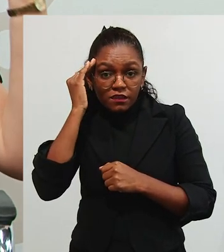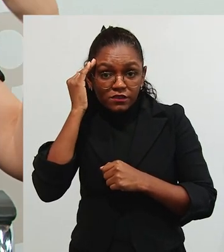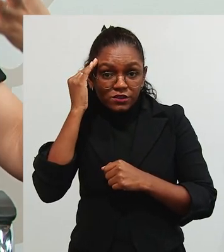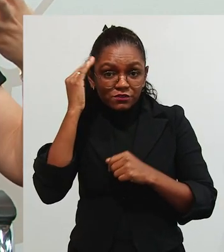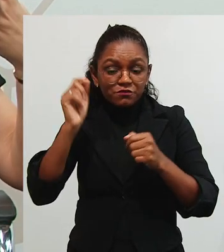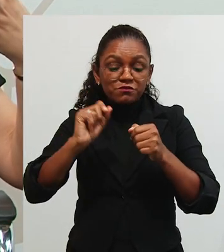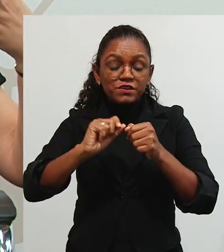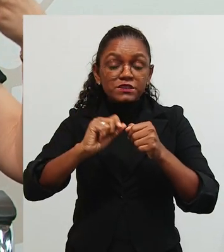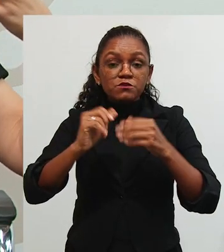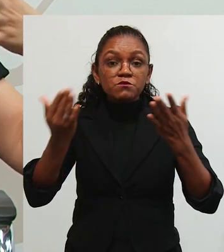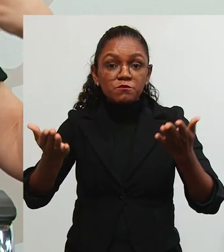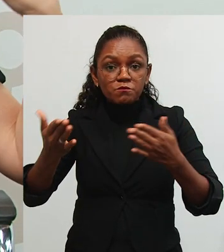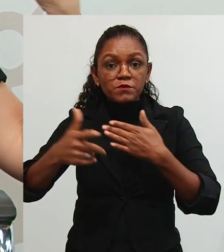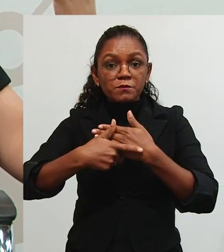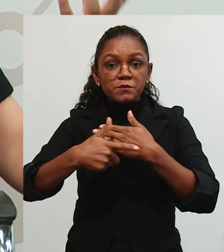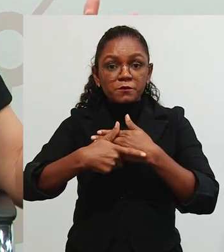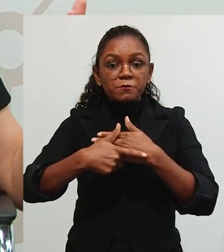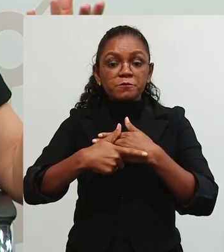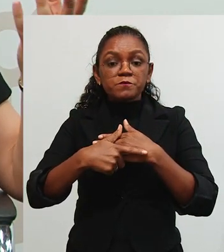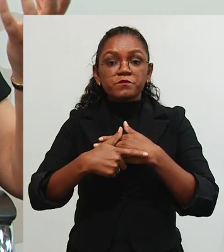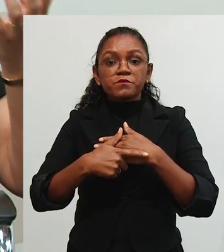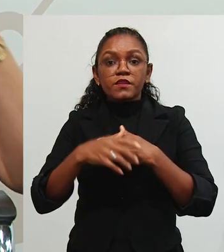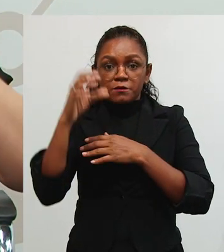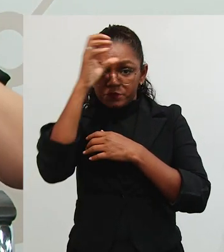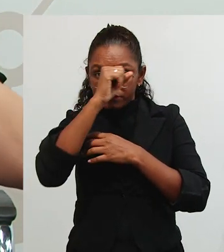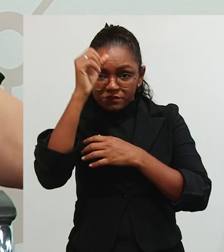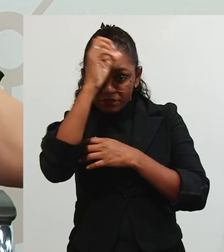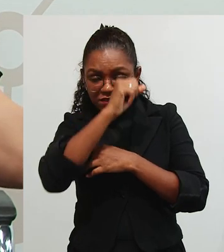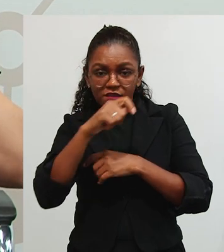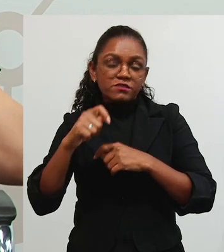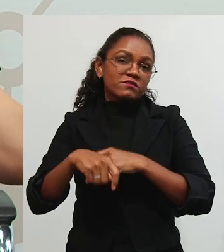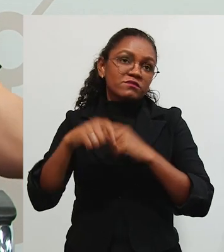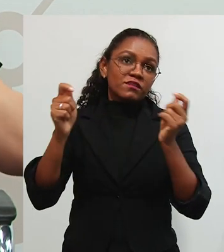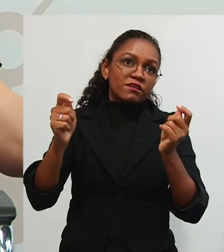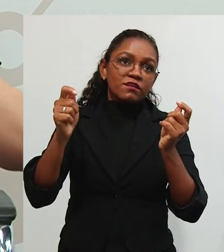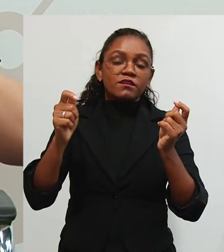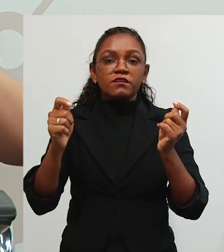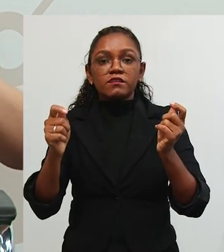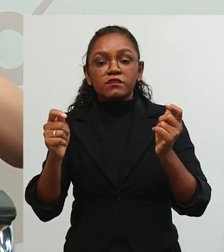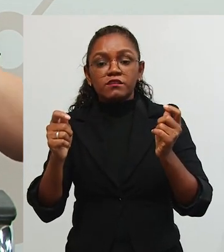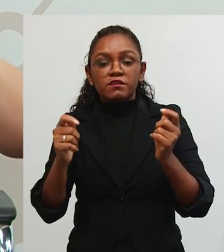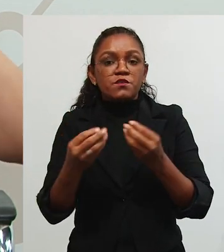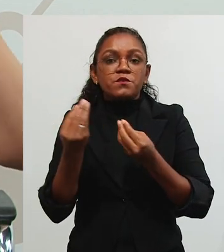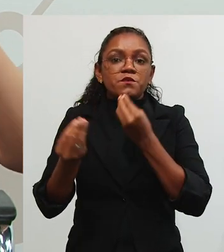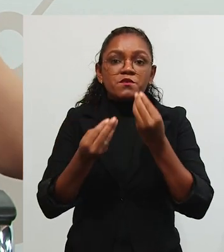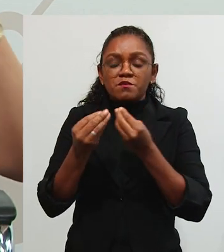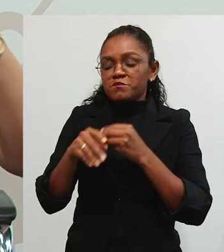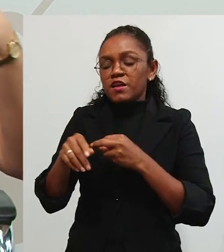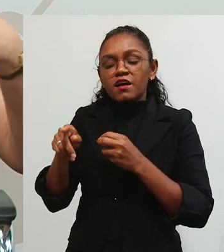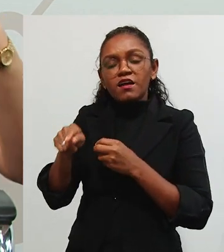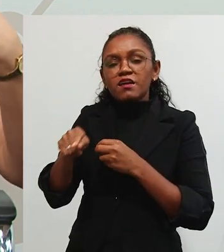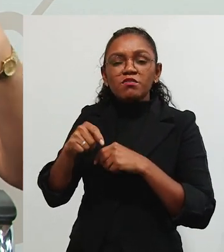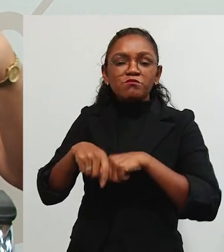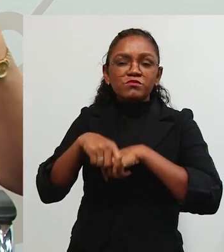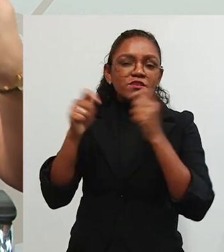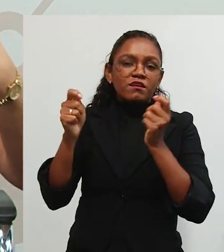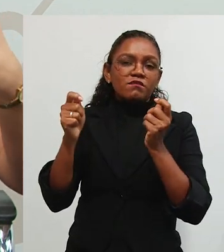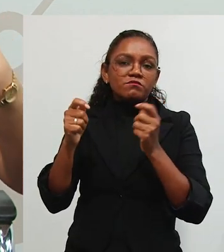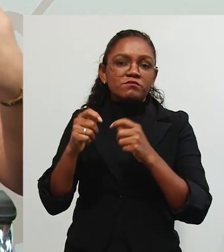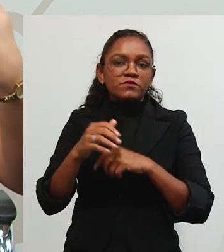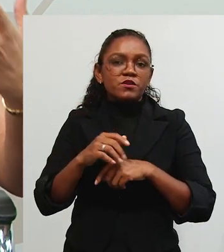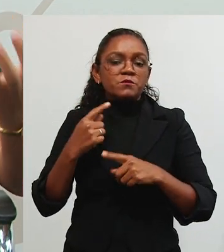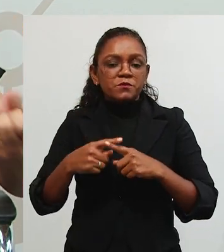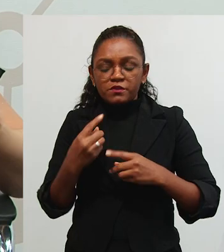professor entende a aprendizagem? Ele vai entender a aprendizagem que não tem como eu tirar